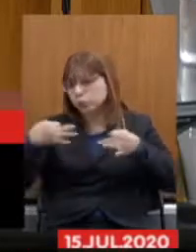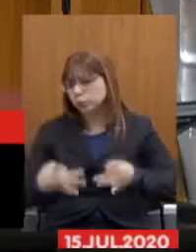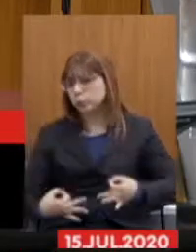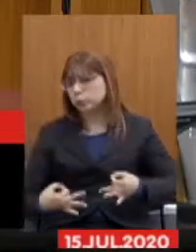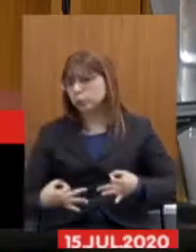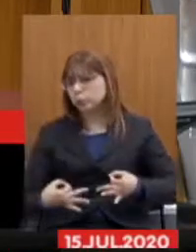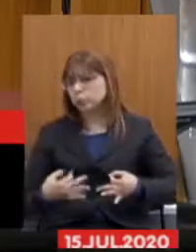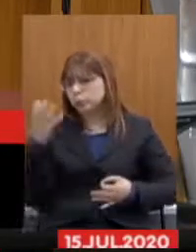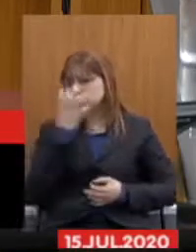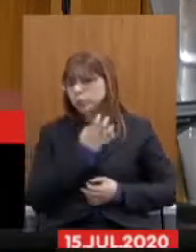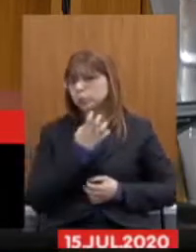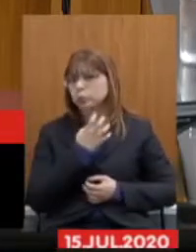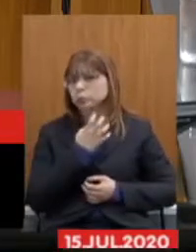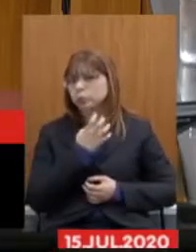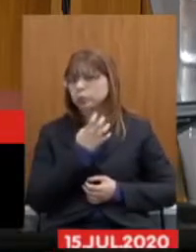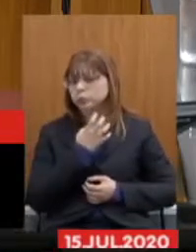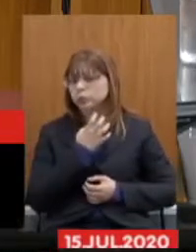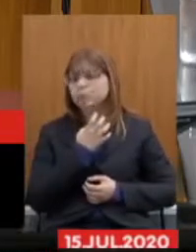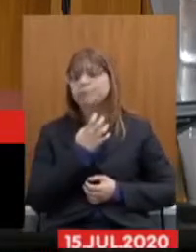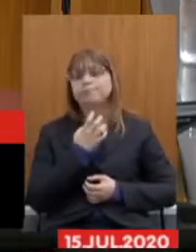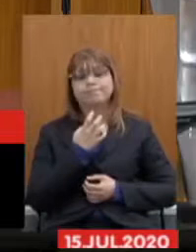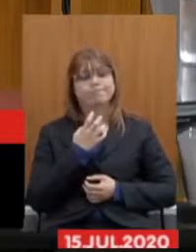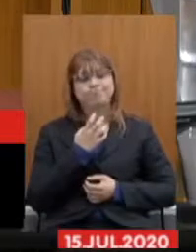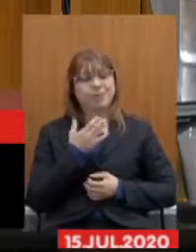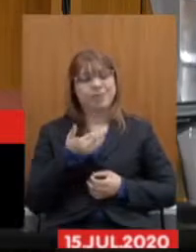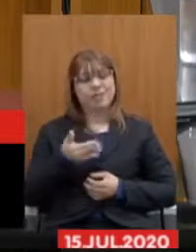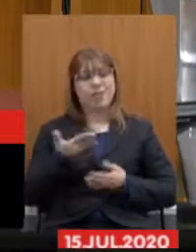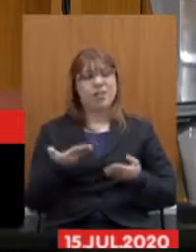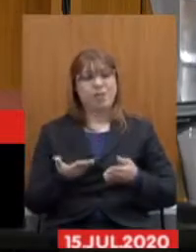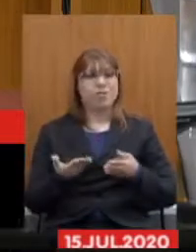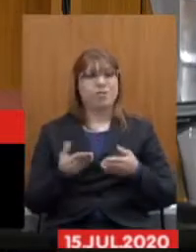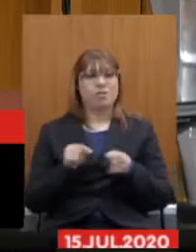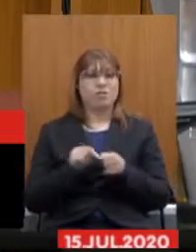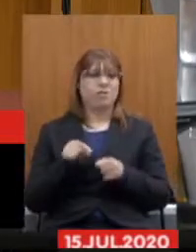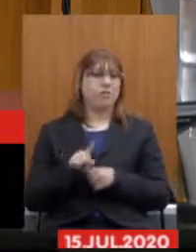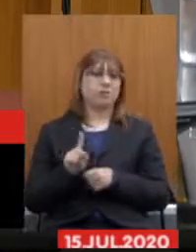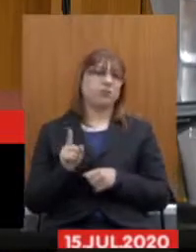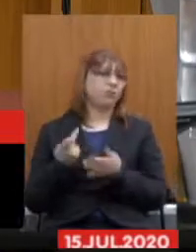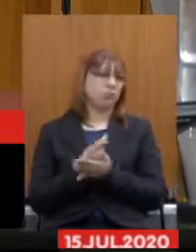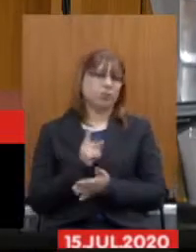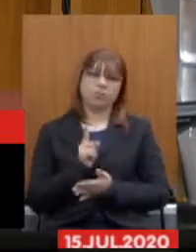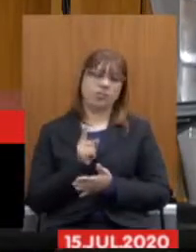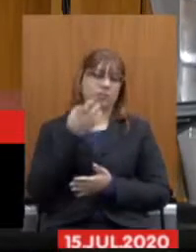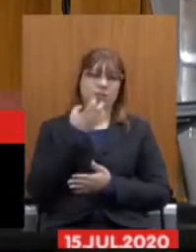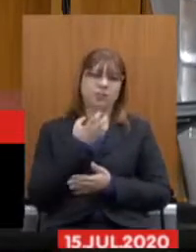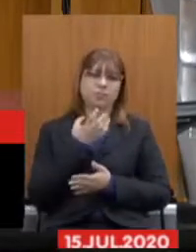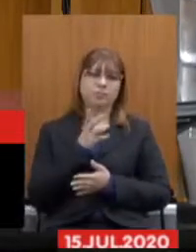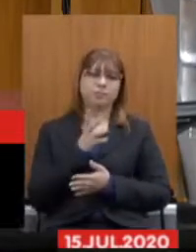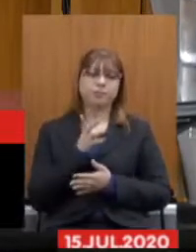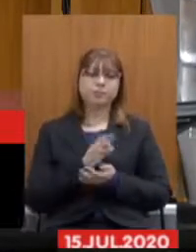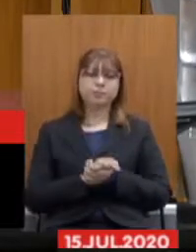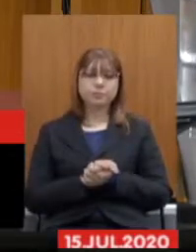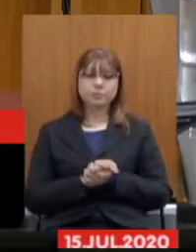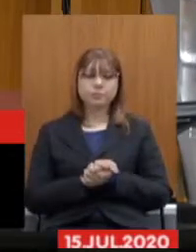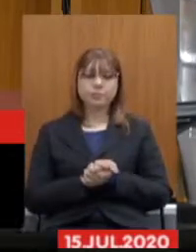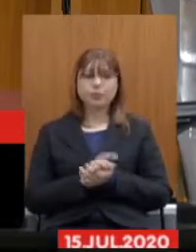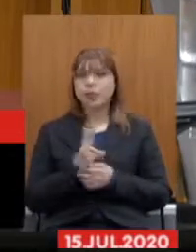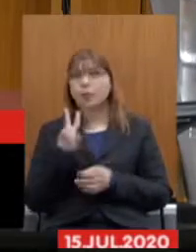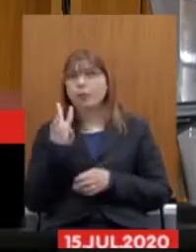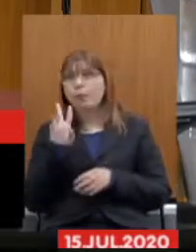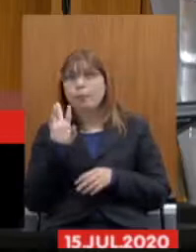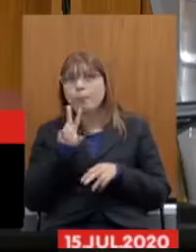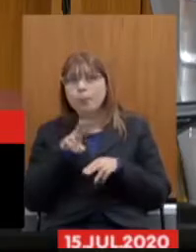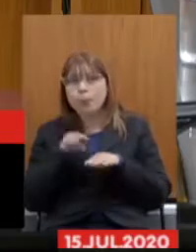séria e eu acho que isso não está acontecendo não por parte ou deficiência ou iniciativa da